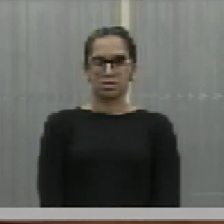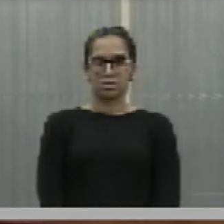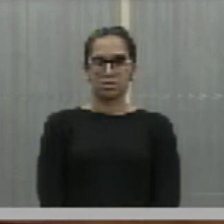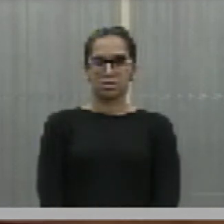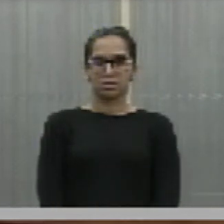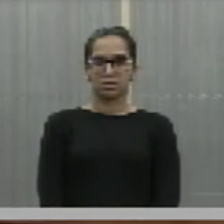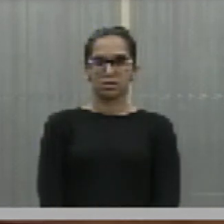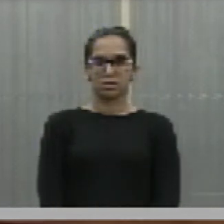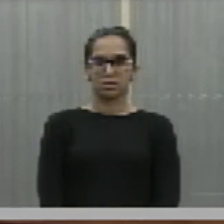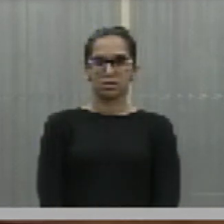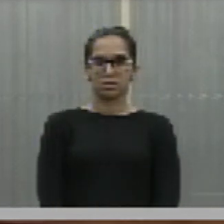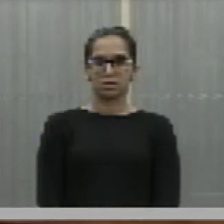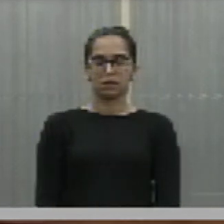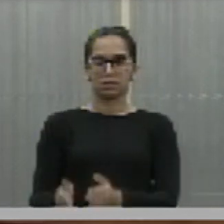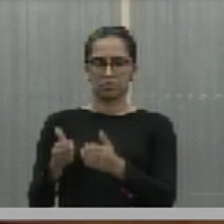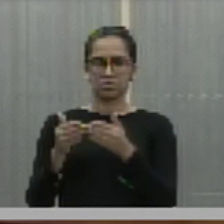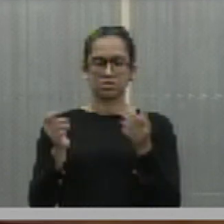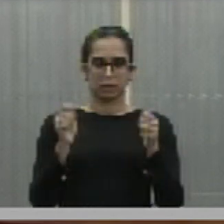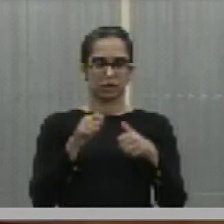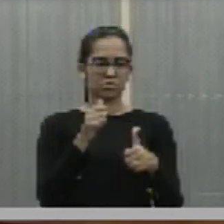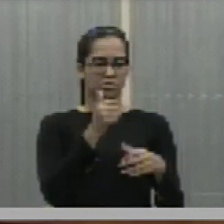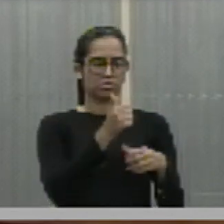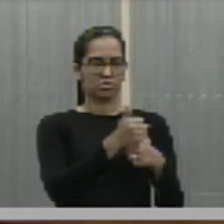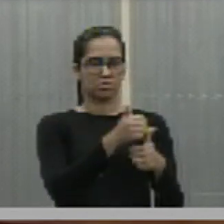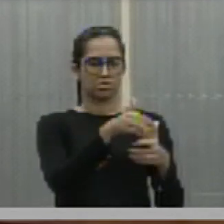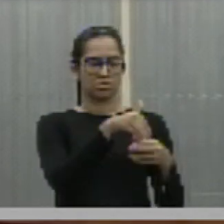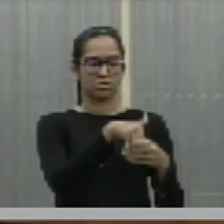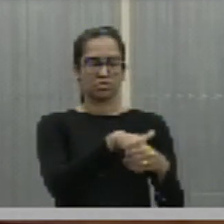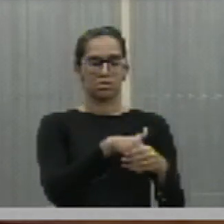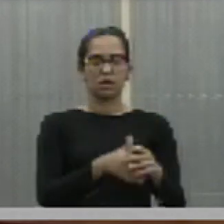o deputado Ziza colocar o meu voto.